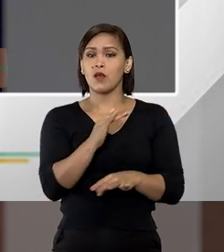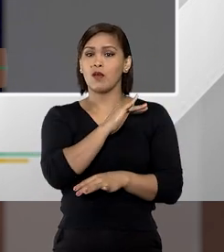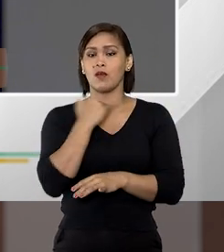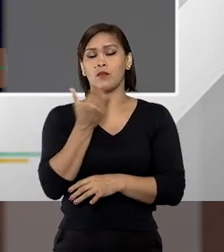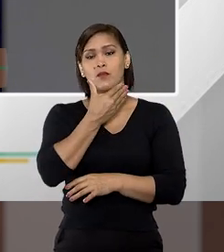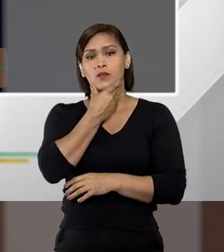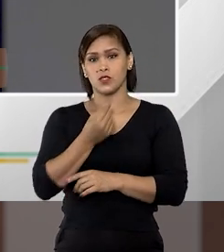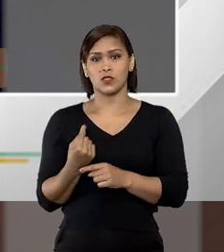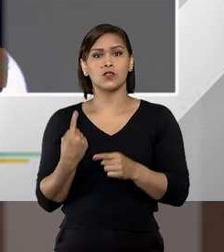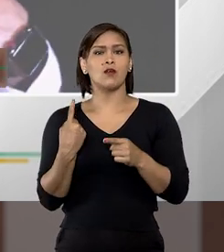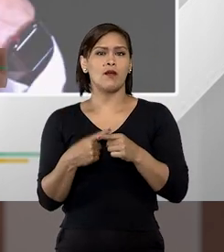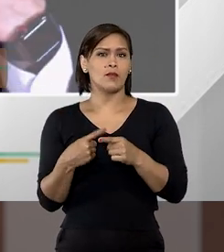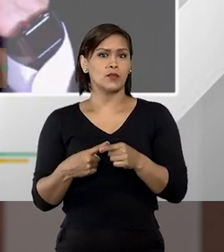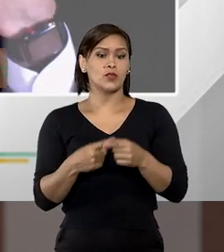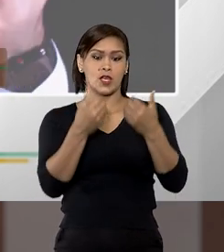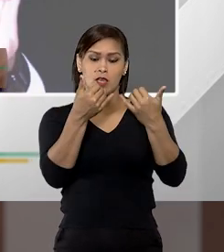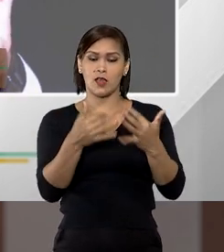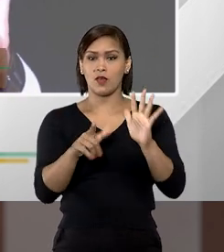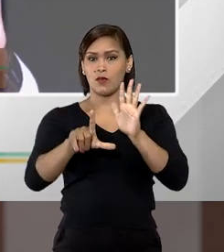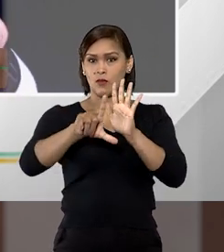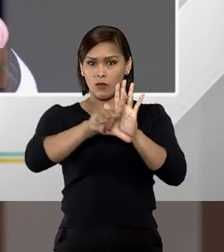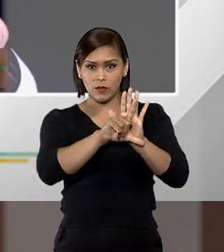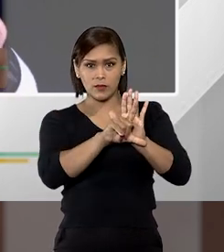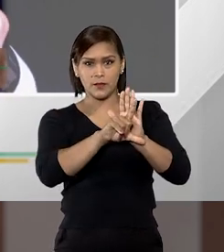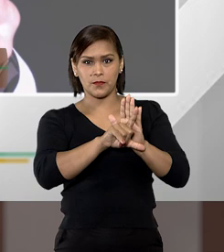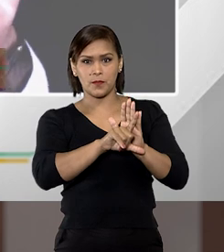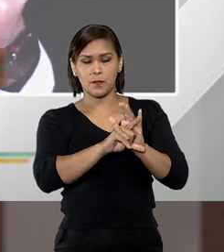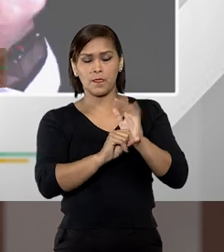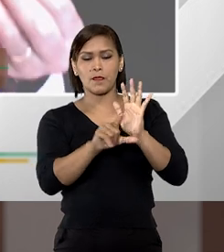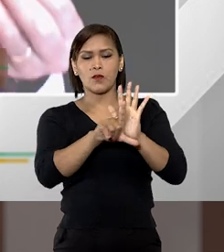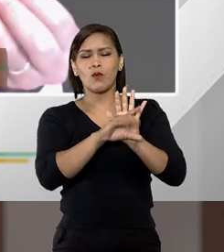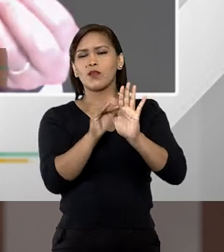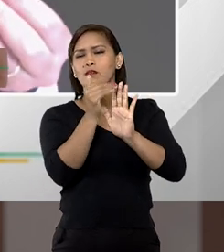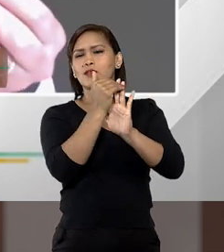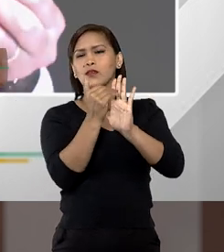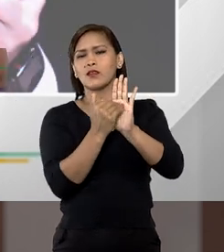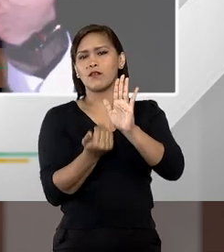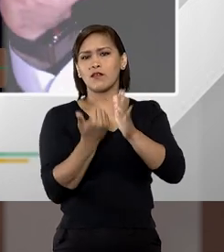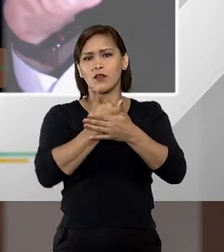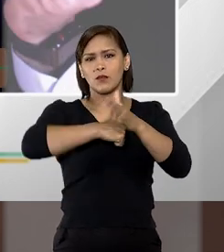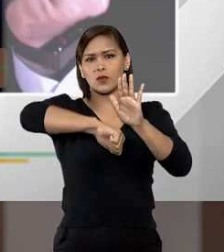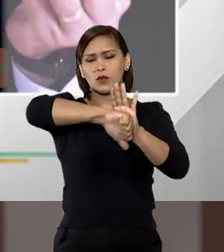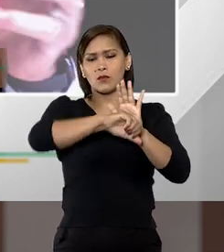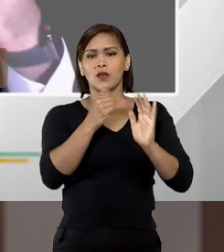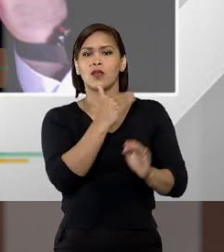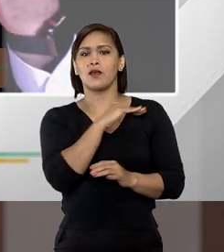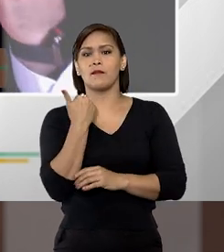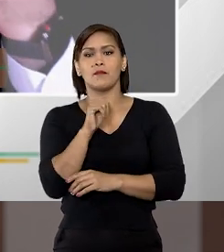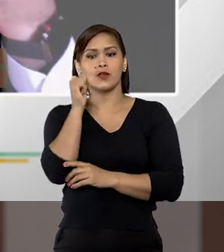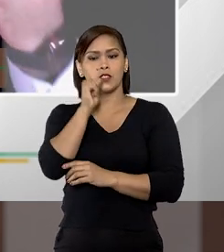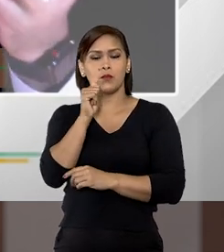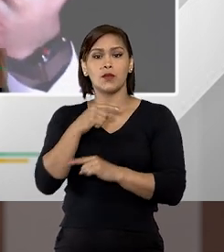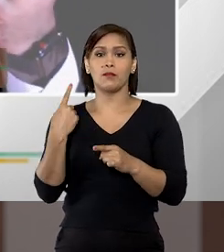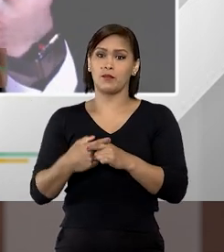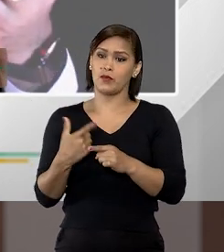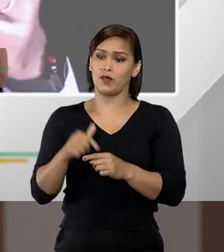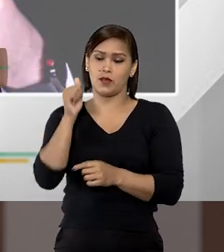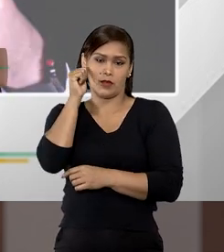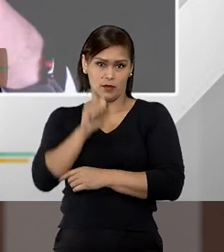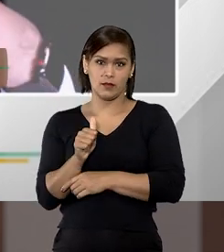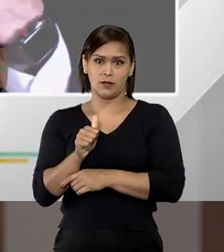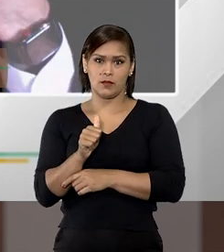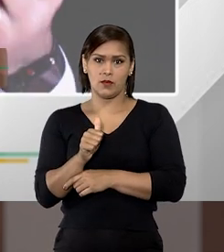homens. Quando a lei, quando a lei, ela define como crime a morte de uma mulher em razão de sua condição